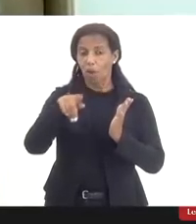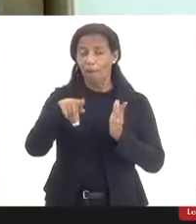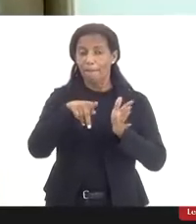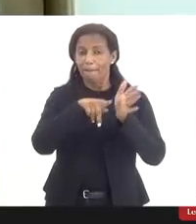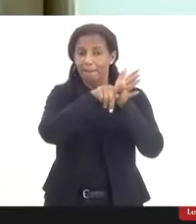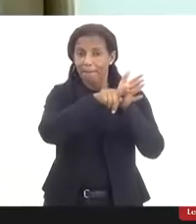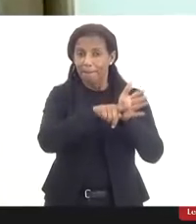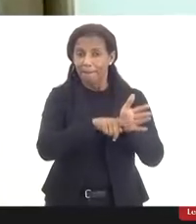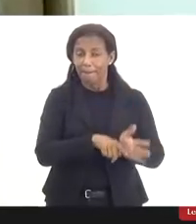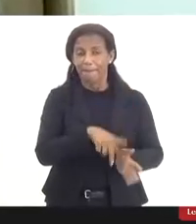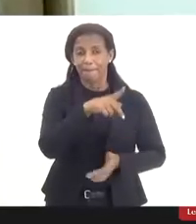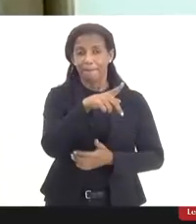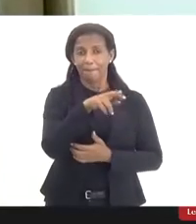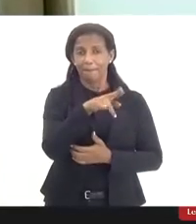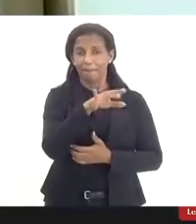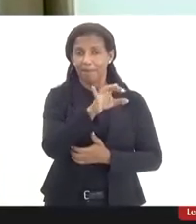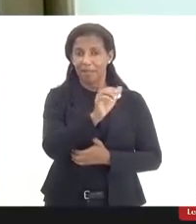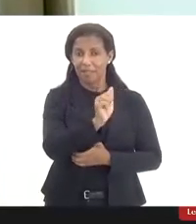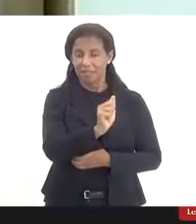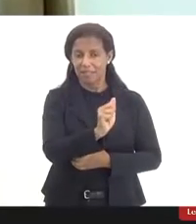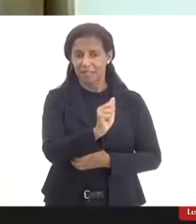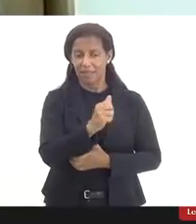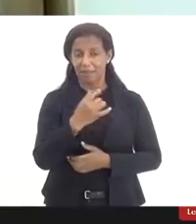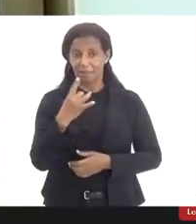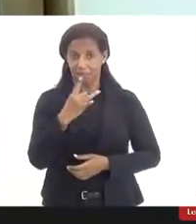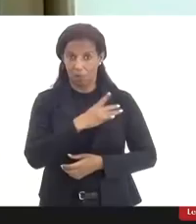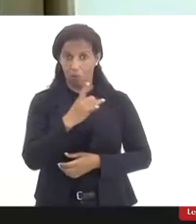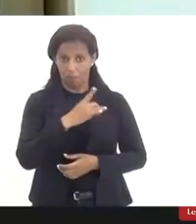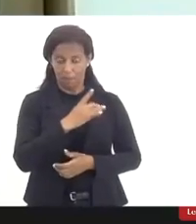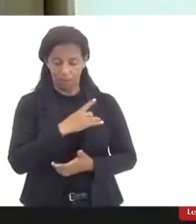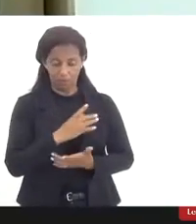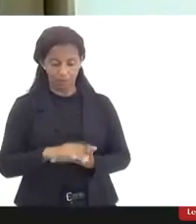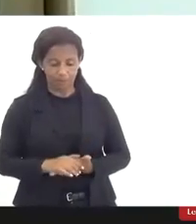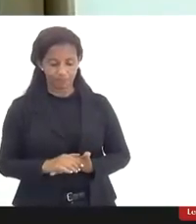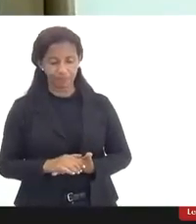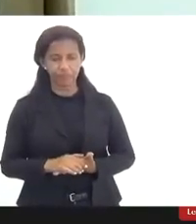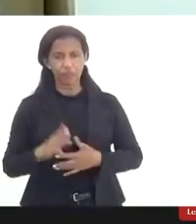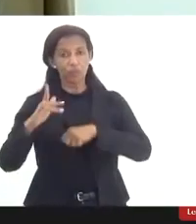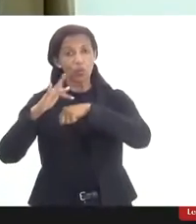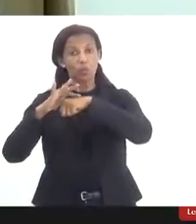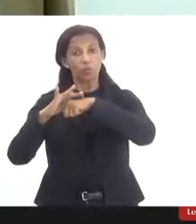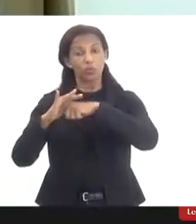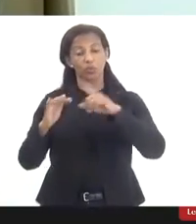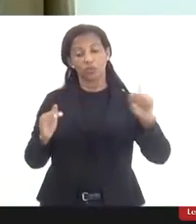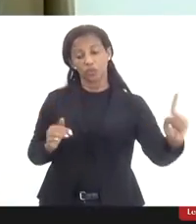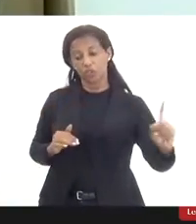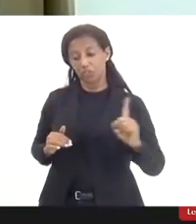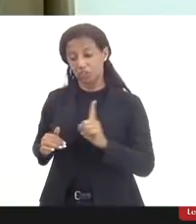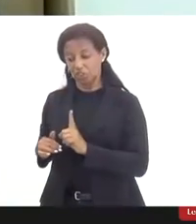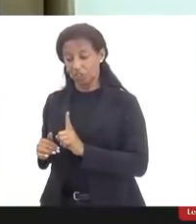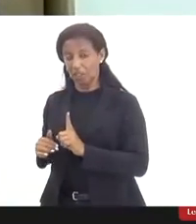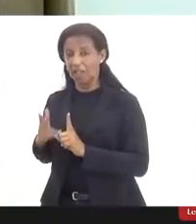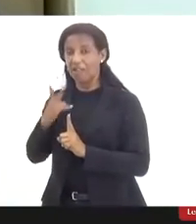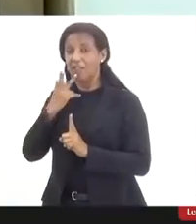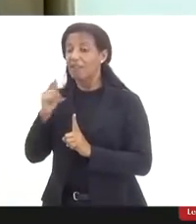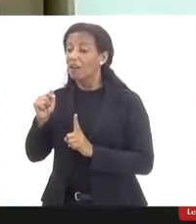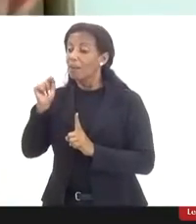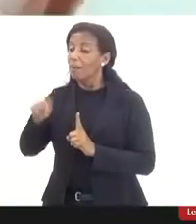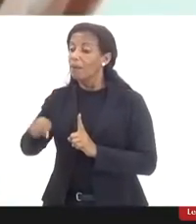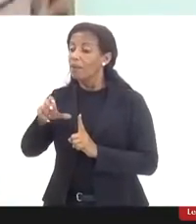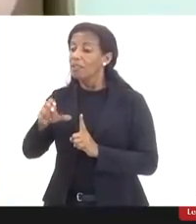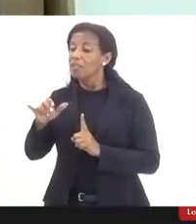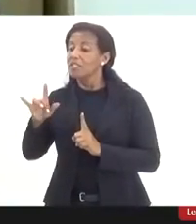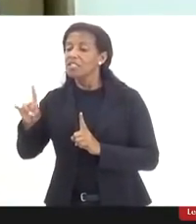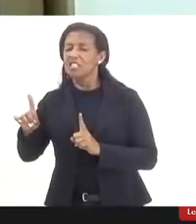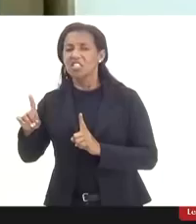então o meu medo é o paciente chegar no SUS e a gente vê isso de forma prática e falar olha o senhor bota o CIF aí